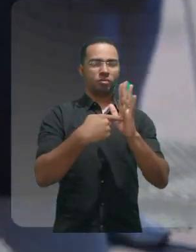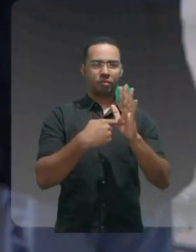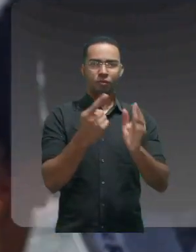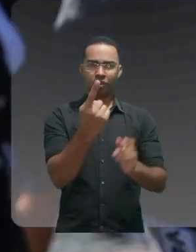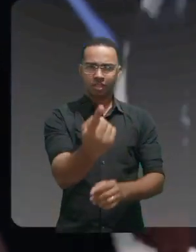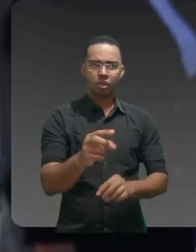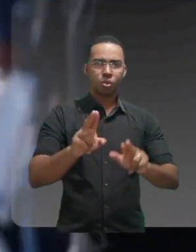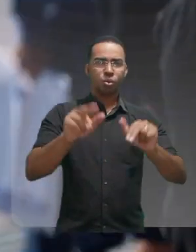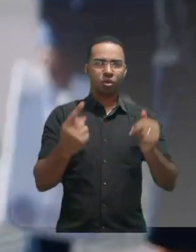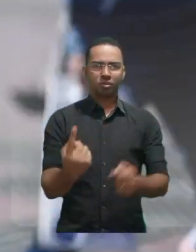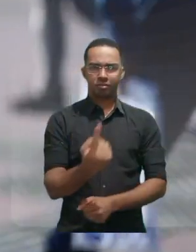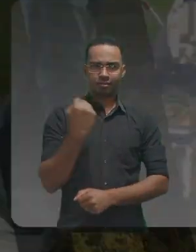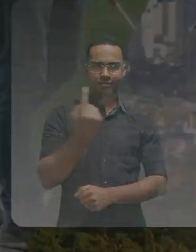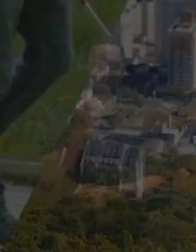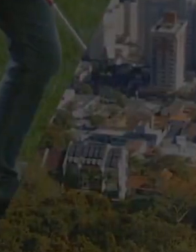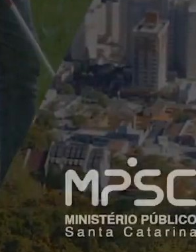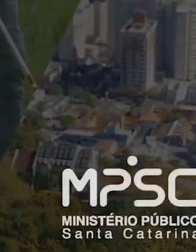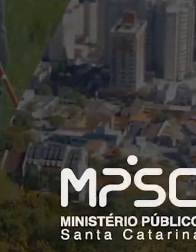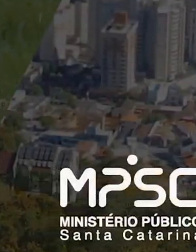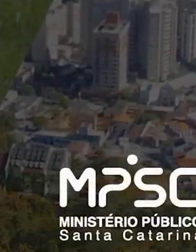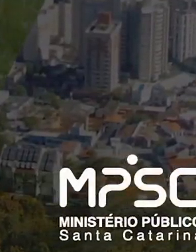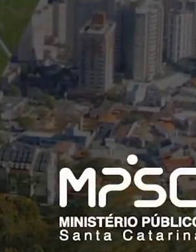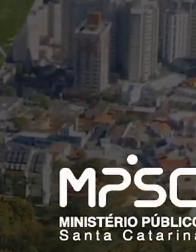denuncie. Você não está sozinha. Acesse